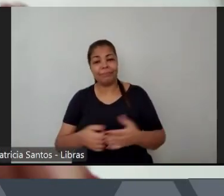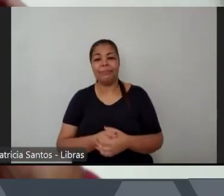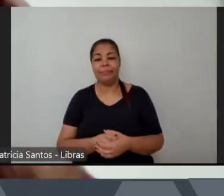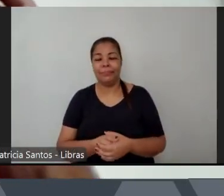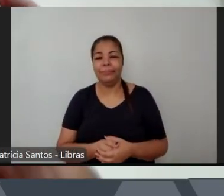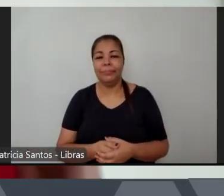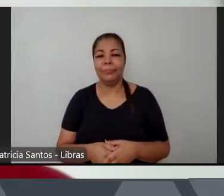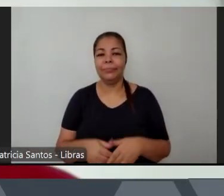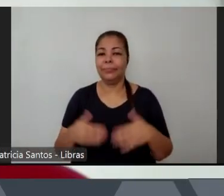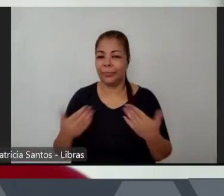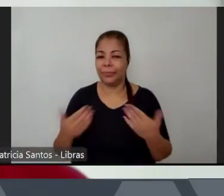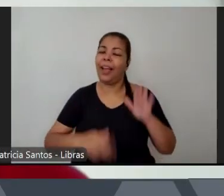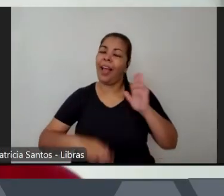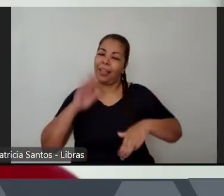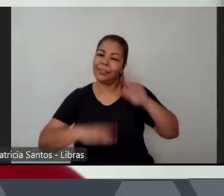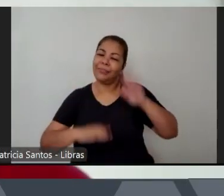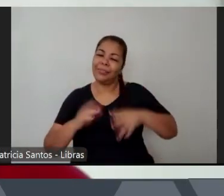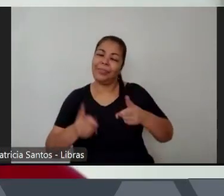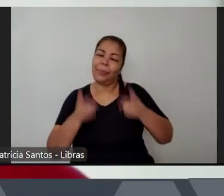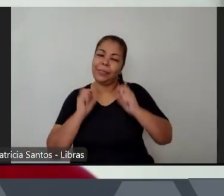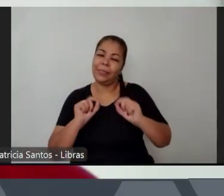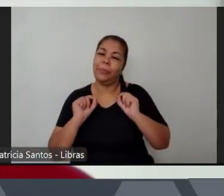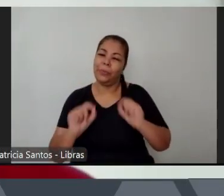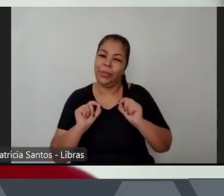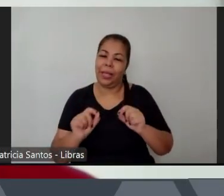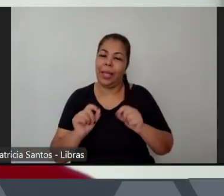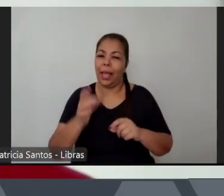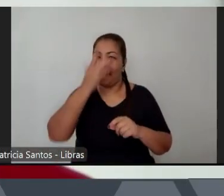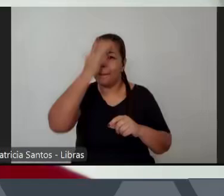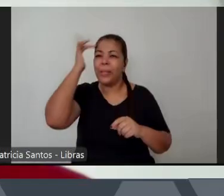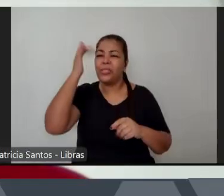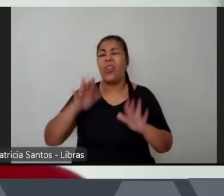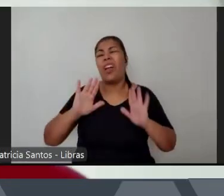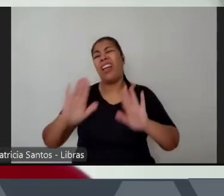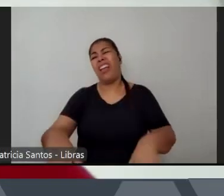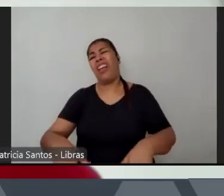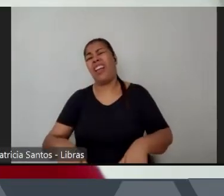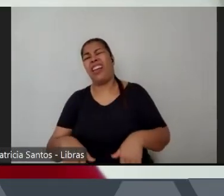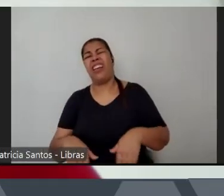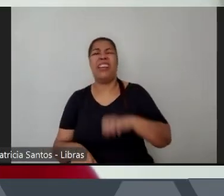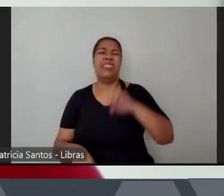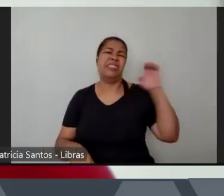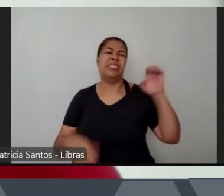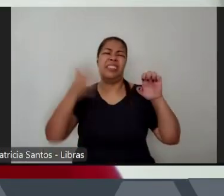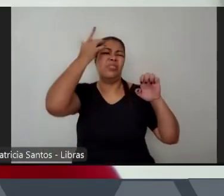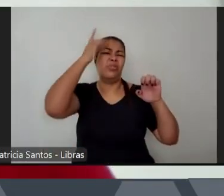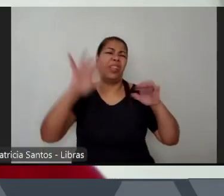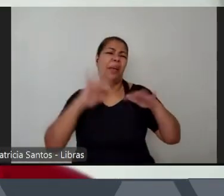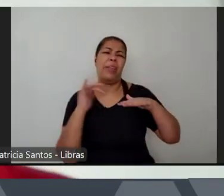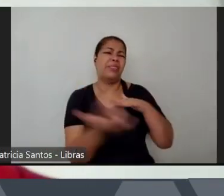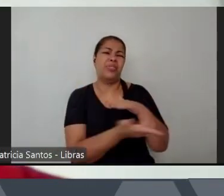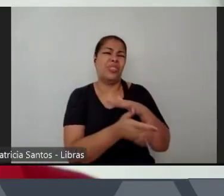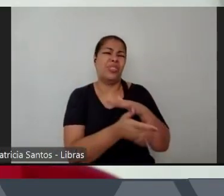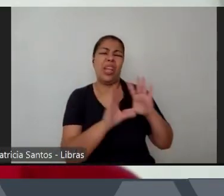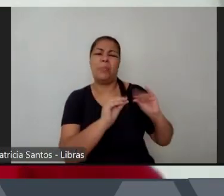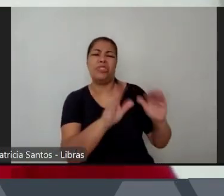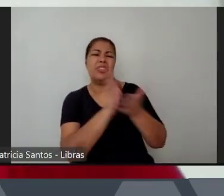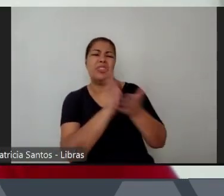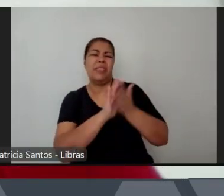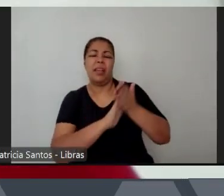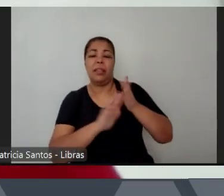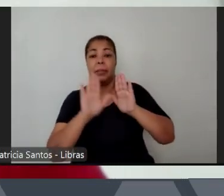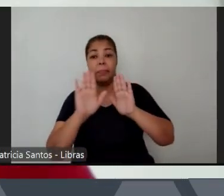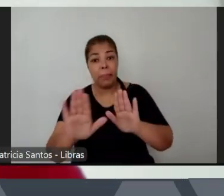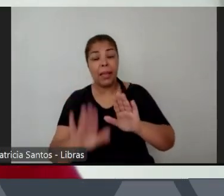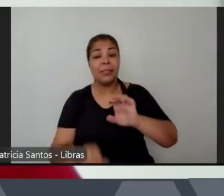às vezes eu vejo que as pessoas a esquerda não sabe trabalhar com redes sociais mas às vezes é que a esquerda perdeu o